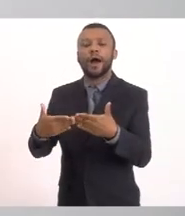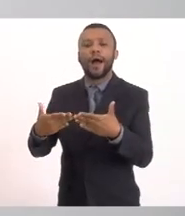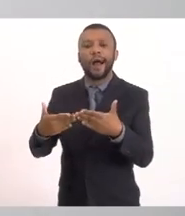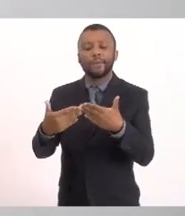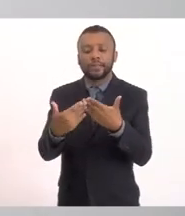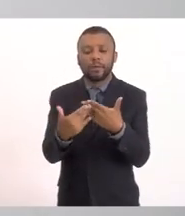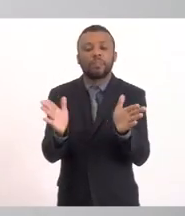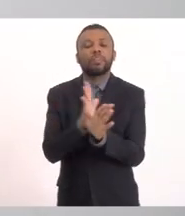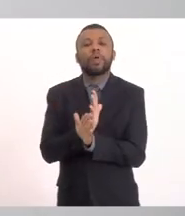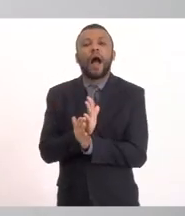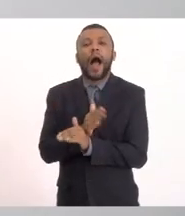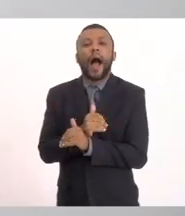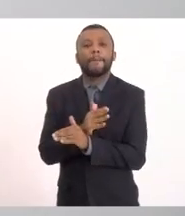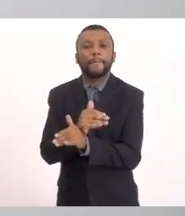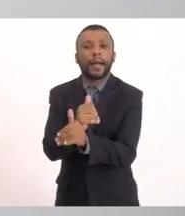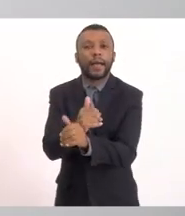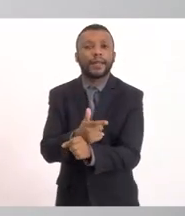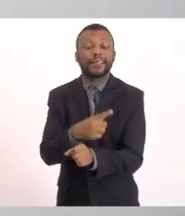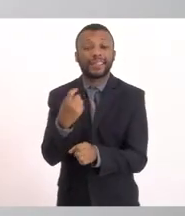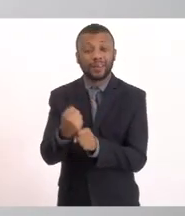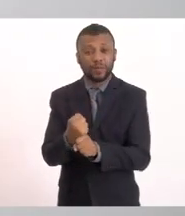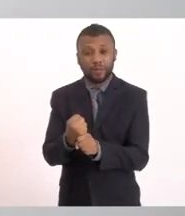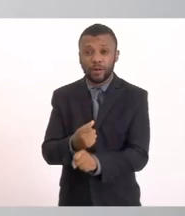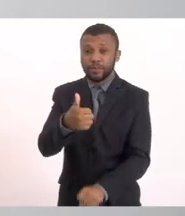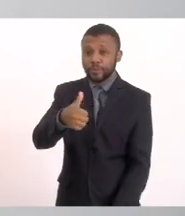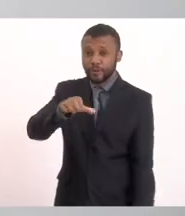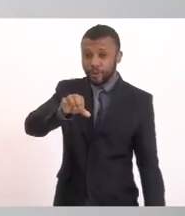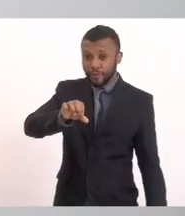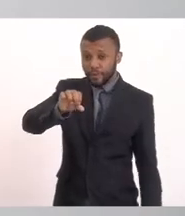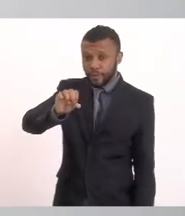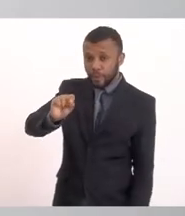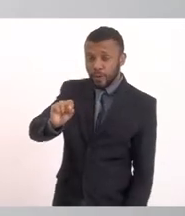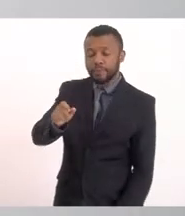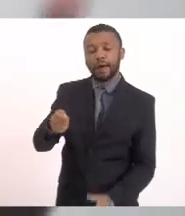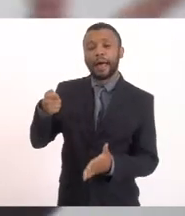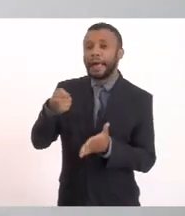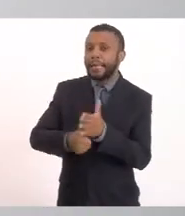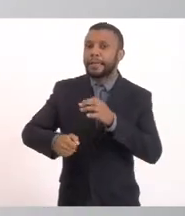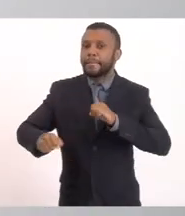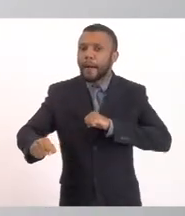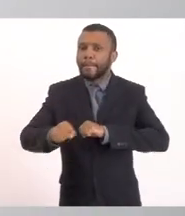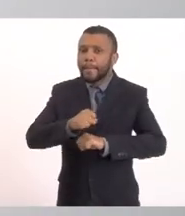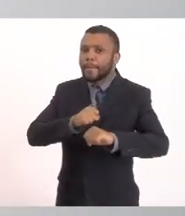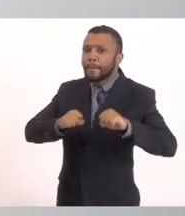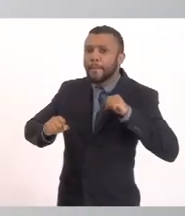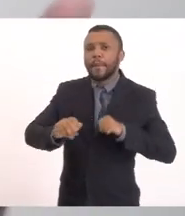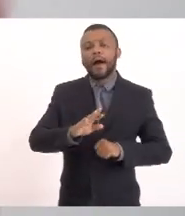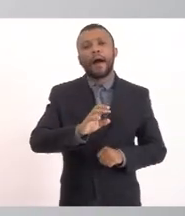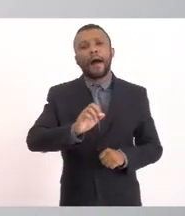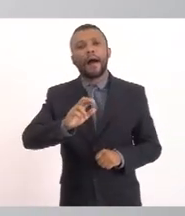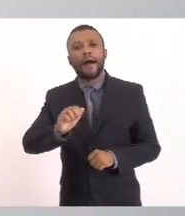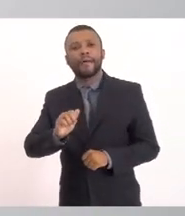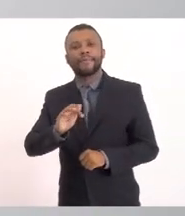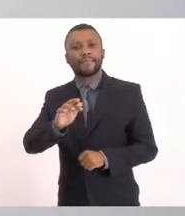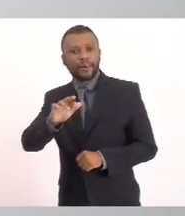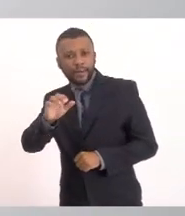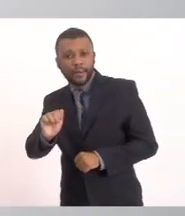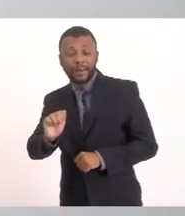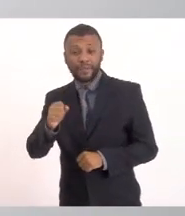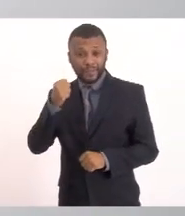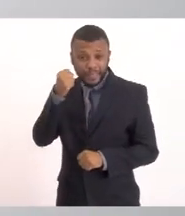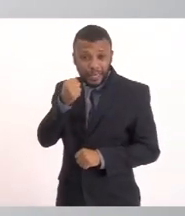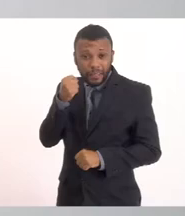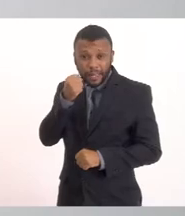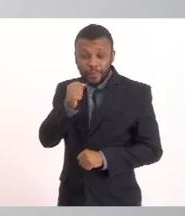E nós estamos Desde 98 Nessa luta Pela Barra Franca Porque a lagoa Não aguenta Um sistema Saquarema é